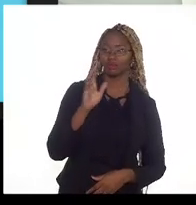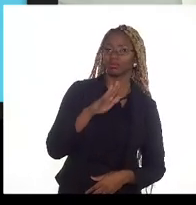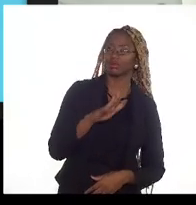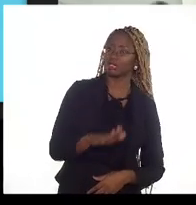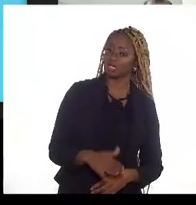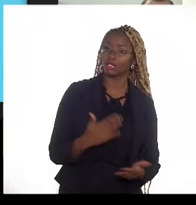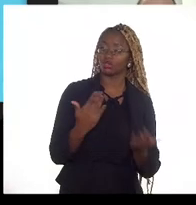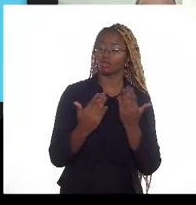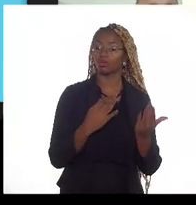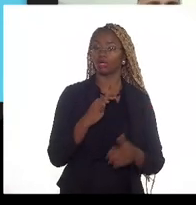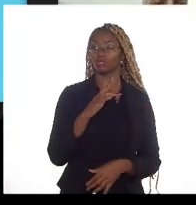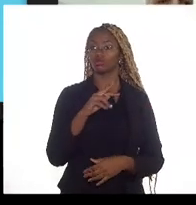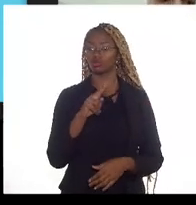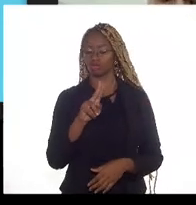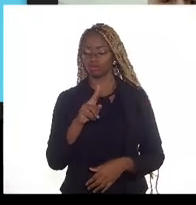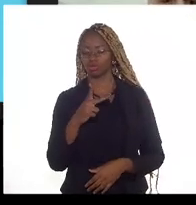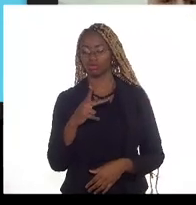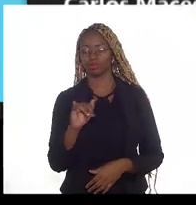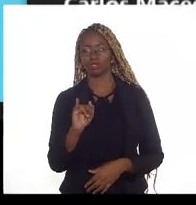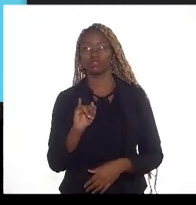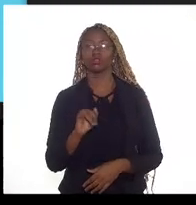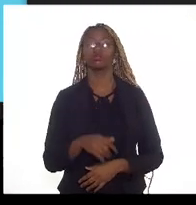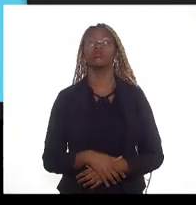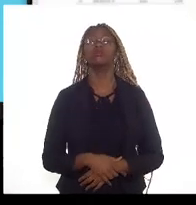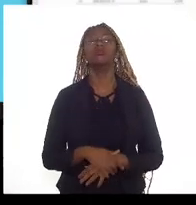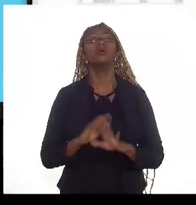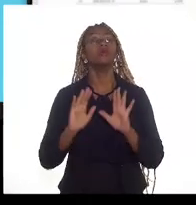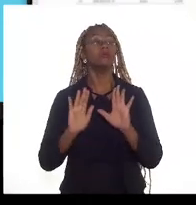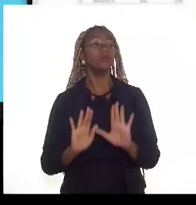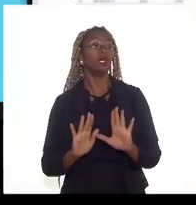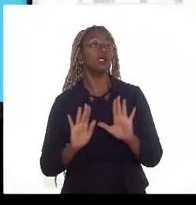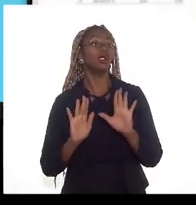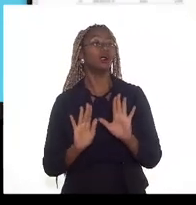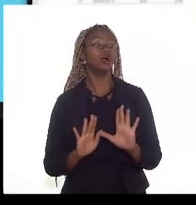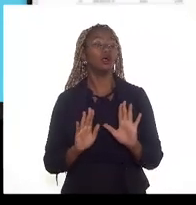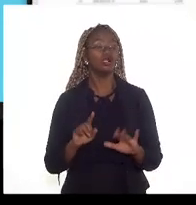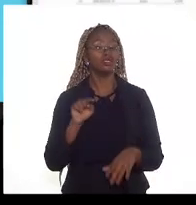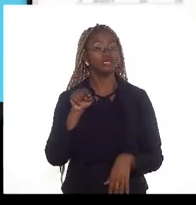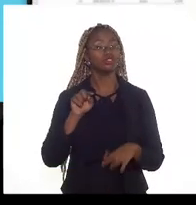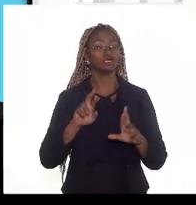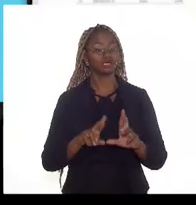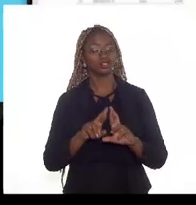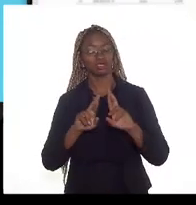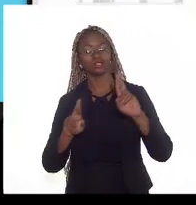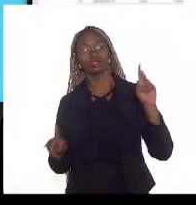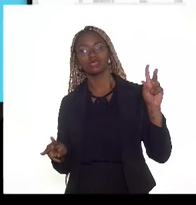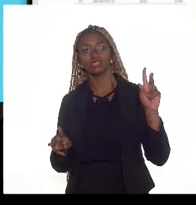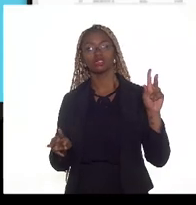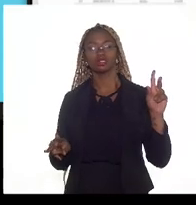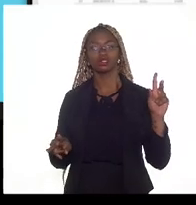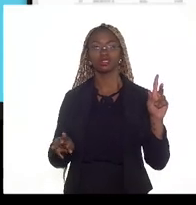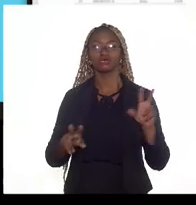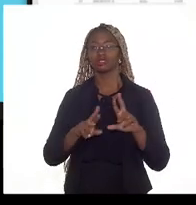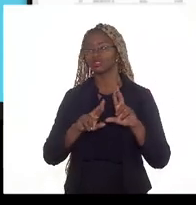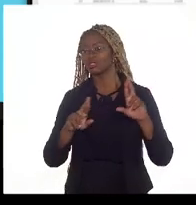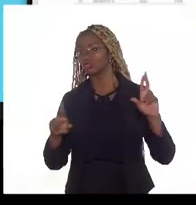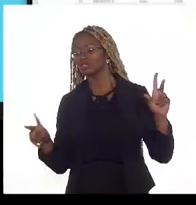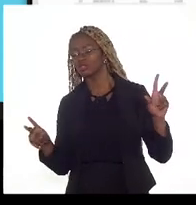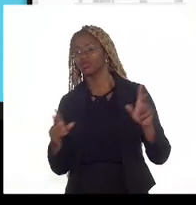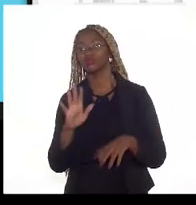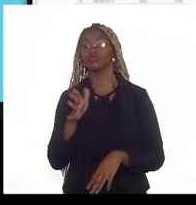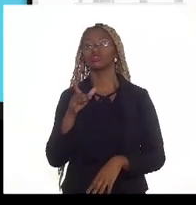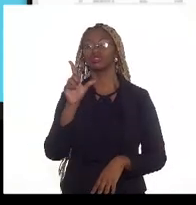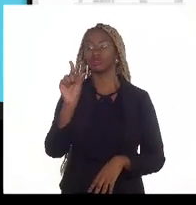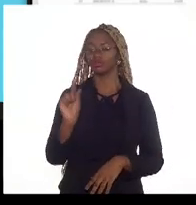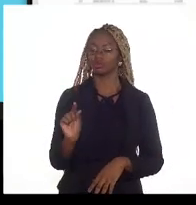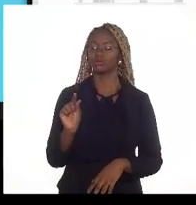que Tupi né mas essa diferença já é menor